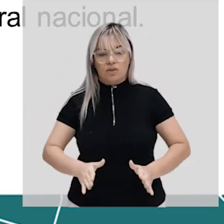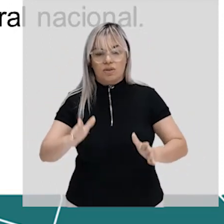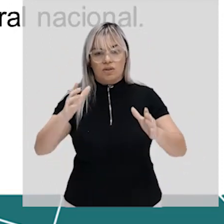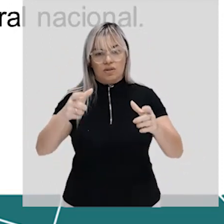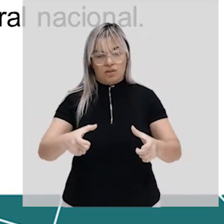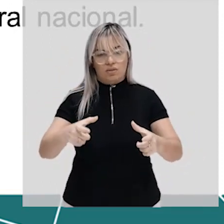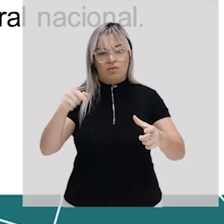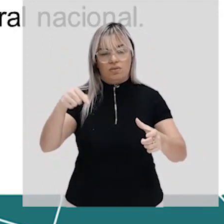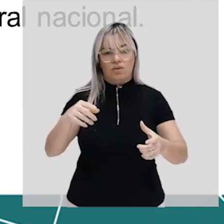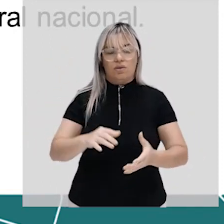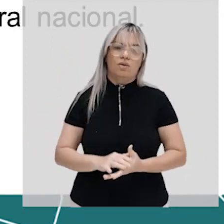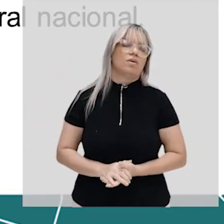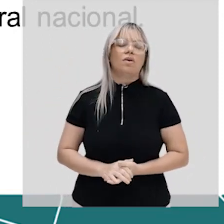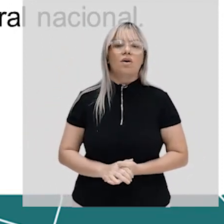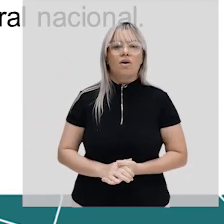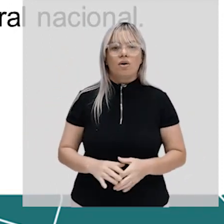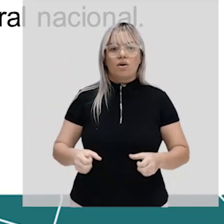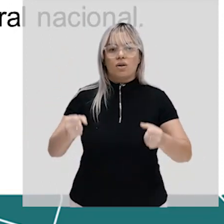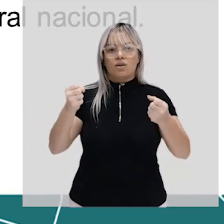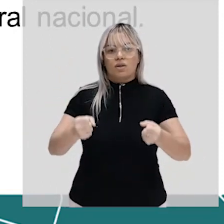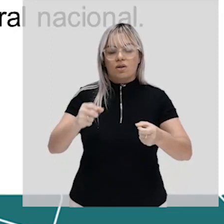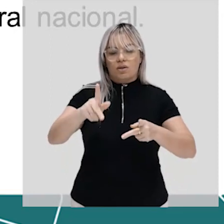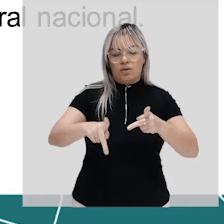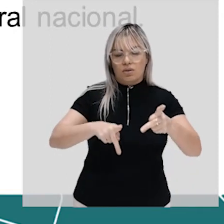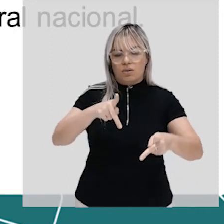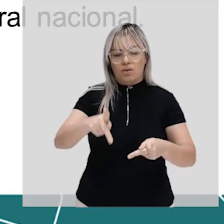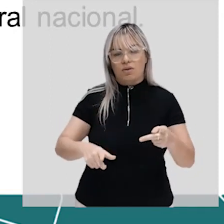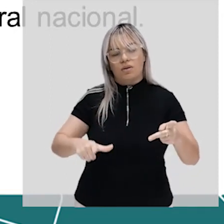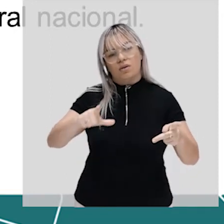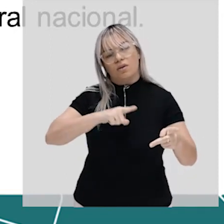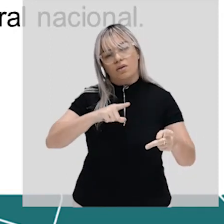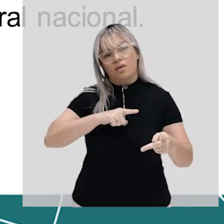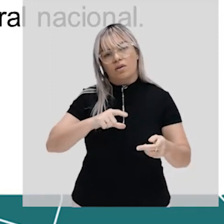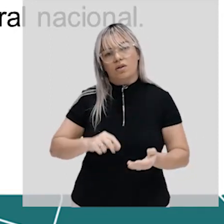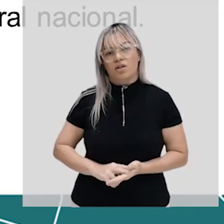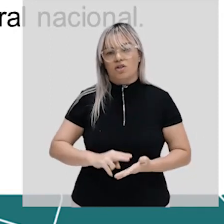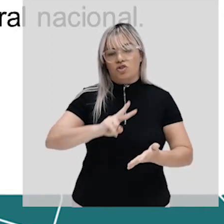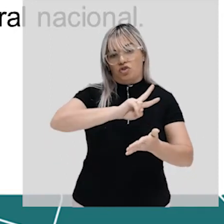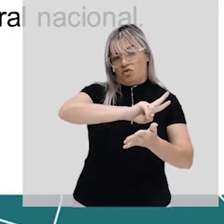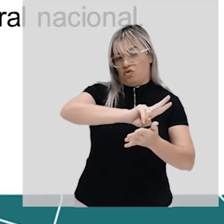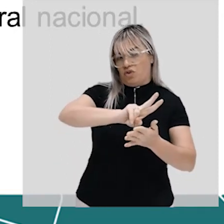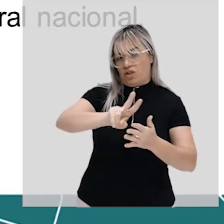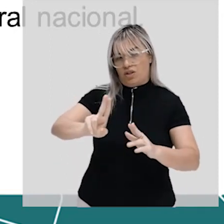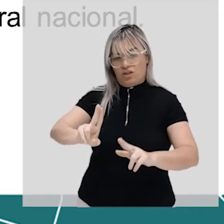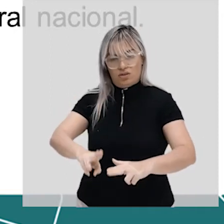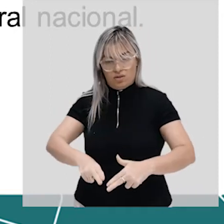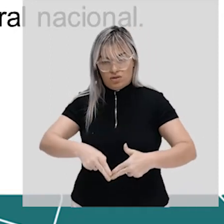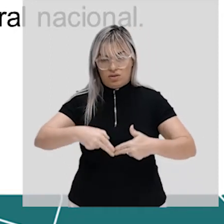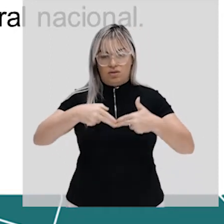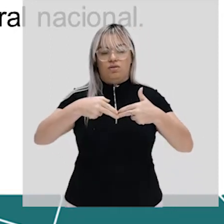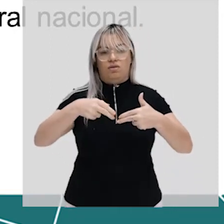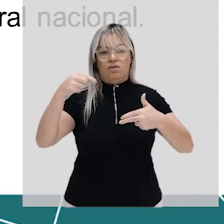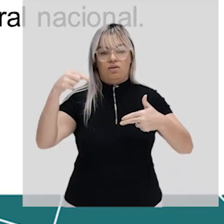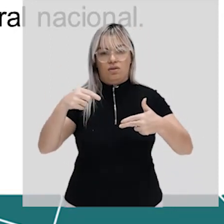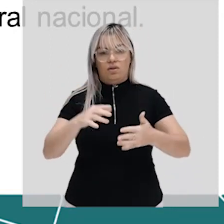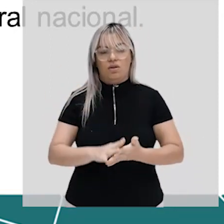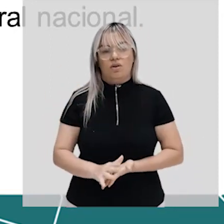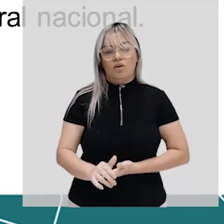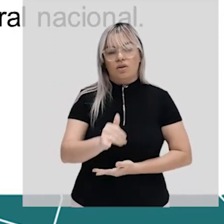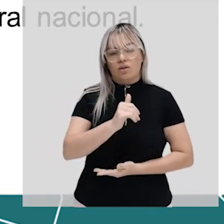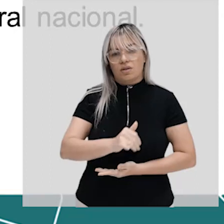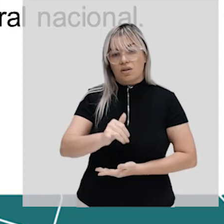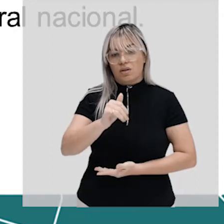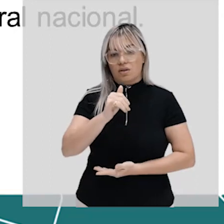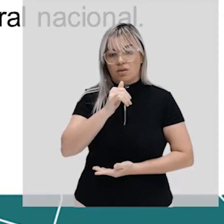que em um povo existam diferentes etnias porém essas etnias elas